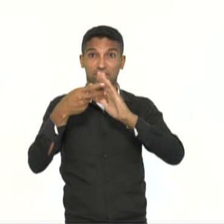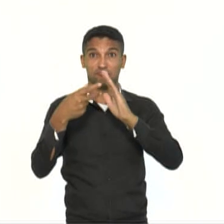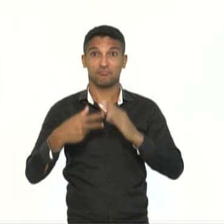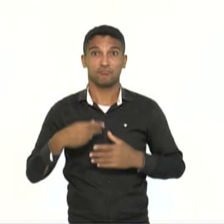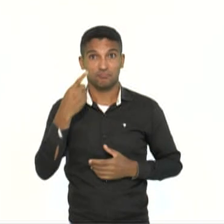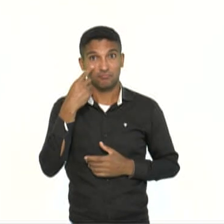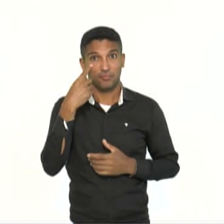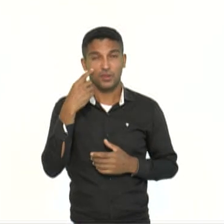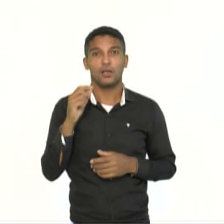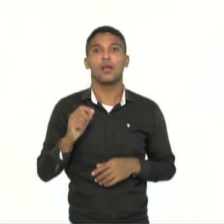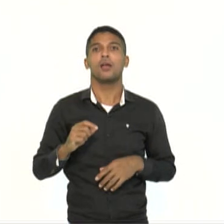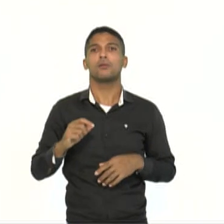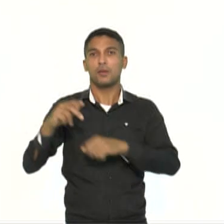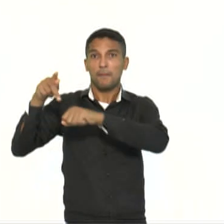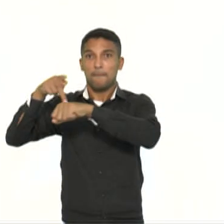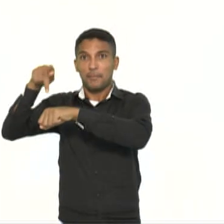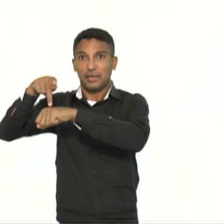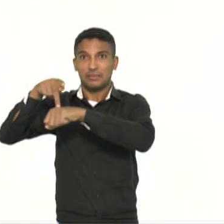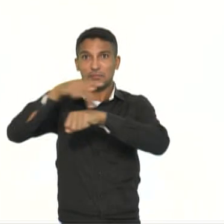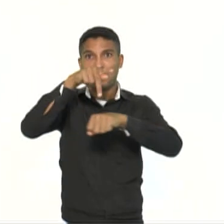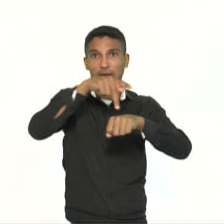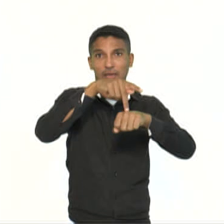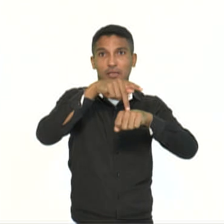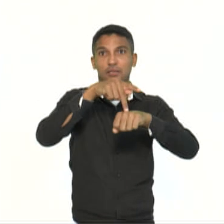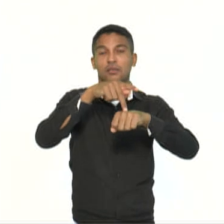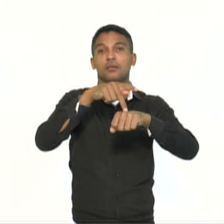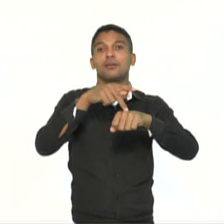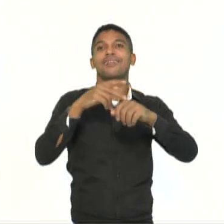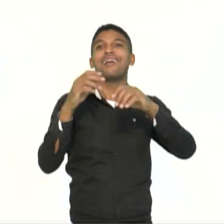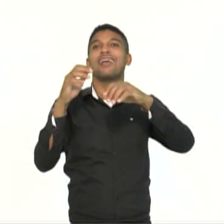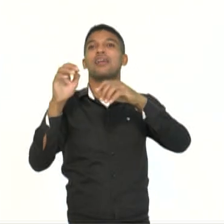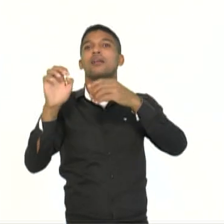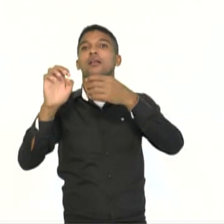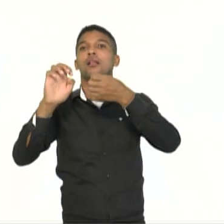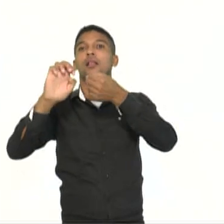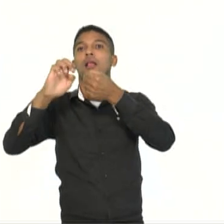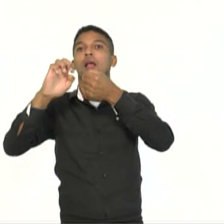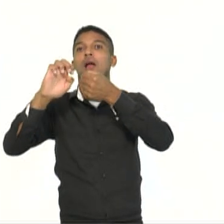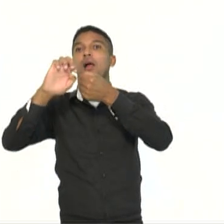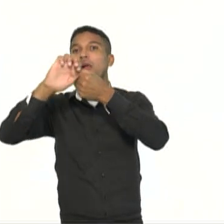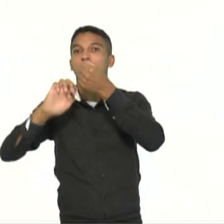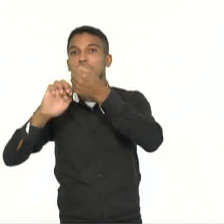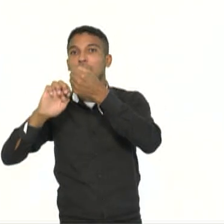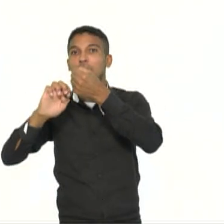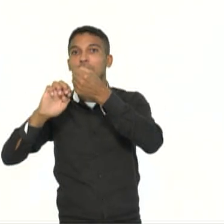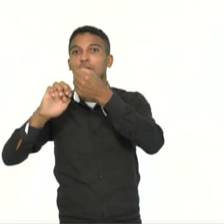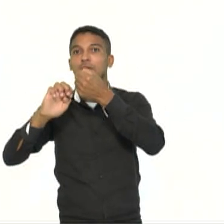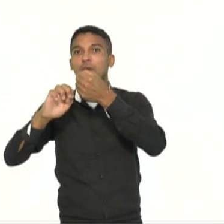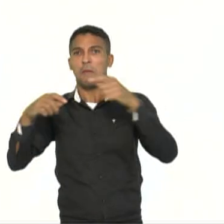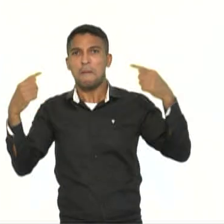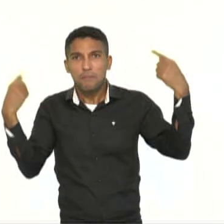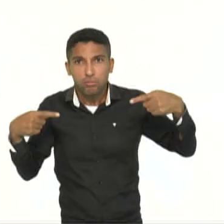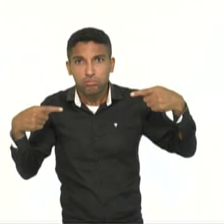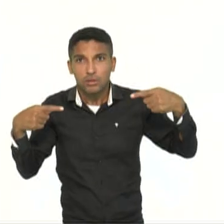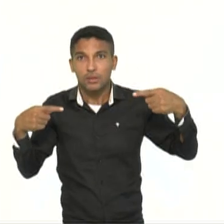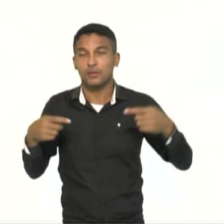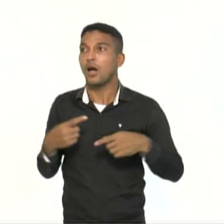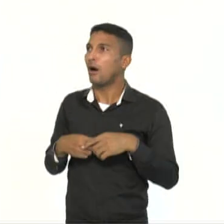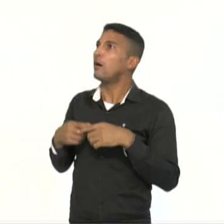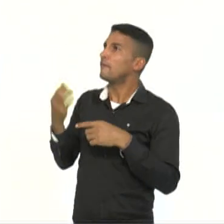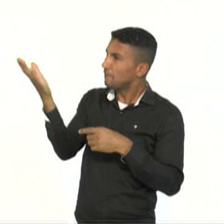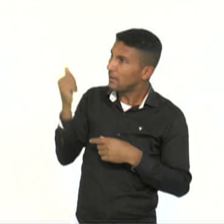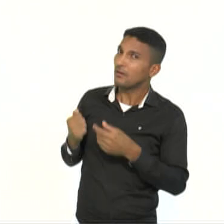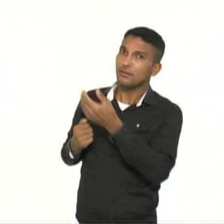disputa entre países e estados oferecendo regalias para que as indústrias queiram se instalar naquele local.